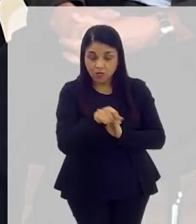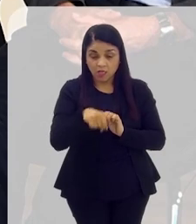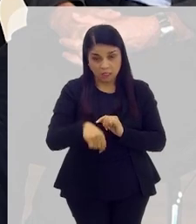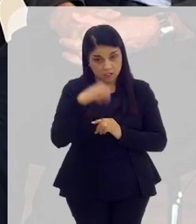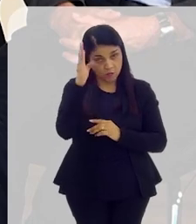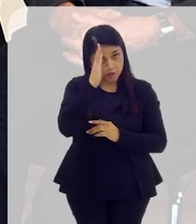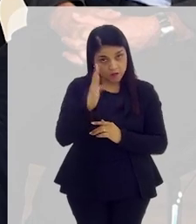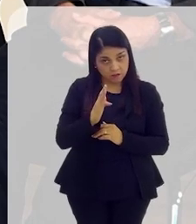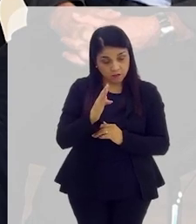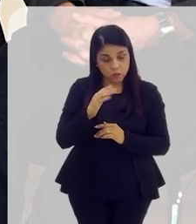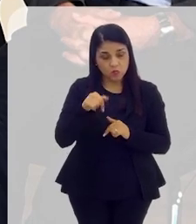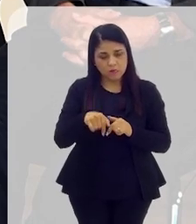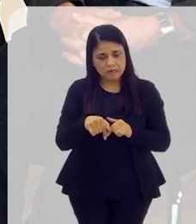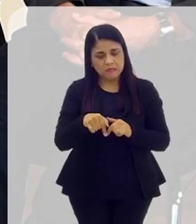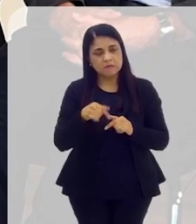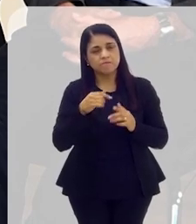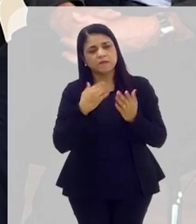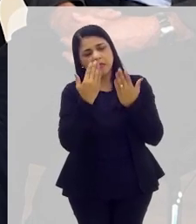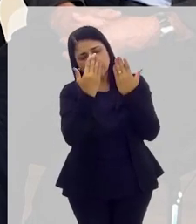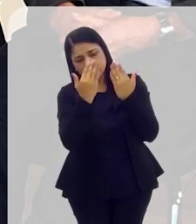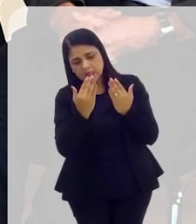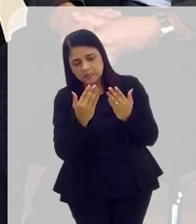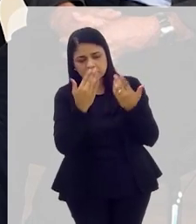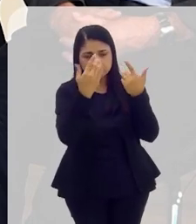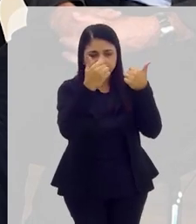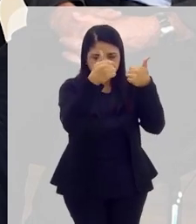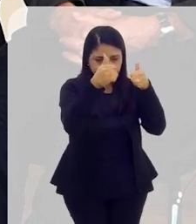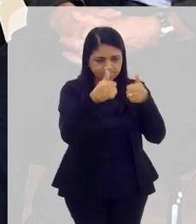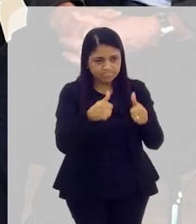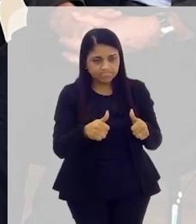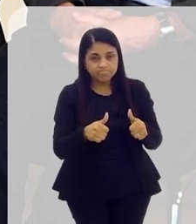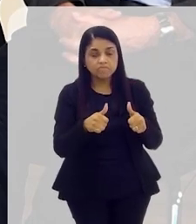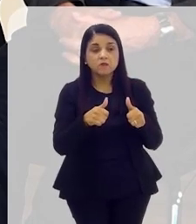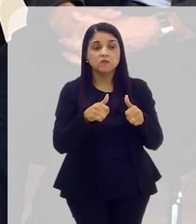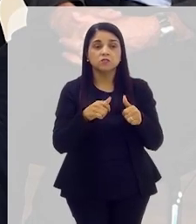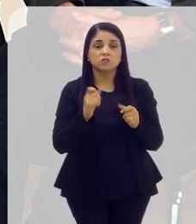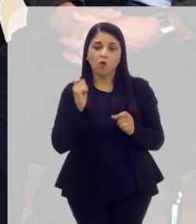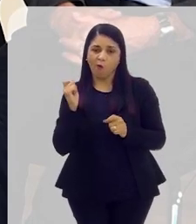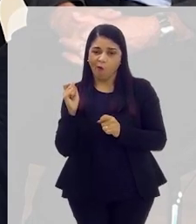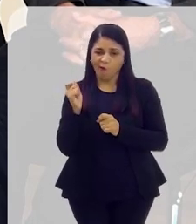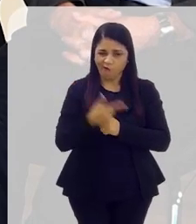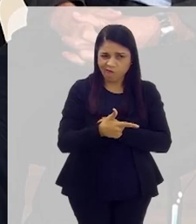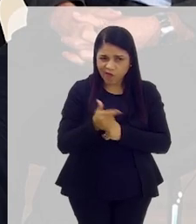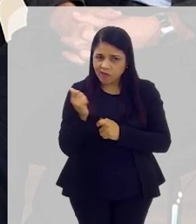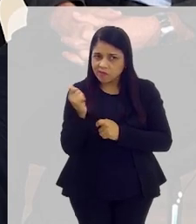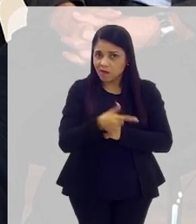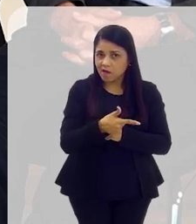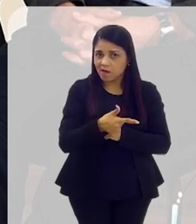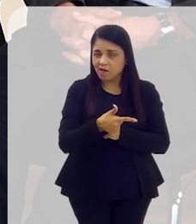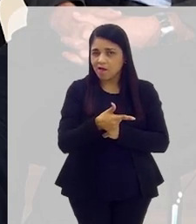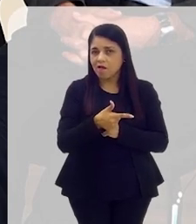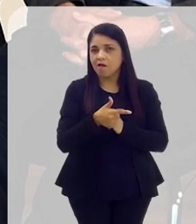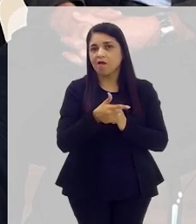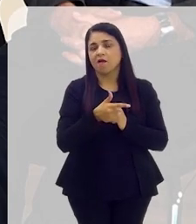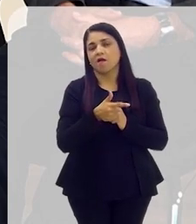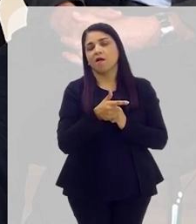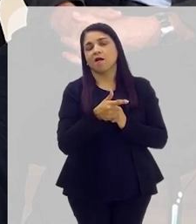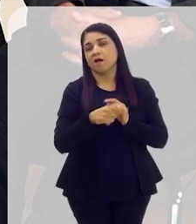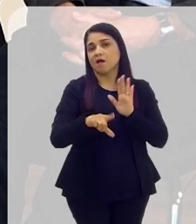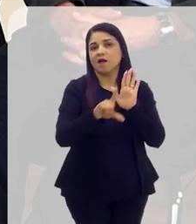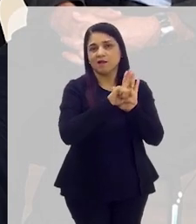ou se for o caso do Brasil, vai analisar se aquela questão, de fato, no seu país, é uma questão que ofenda a sua ordem pública ou não.